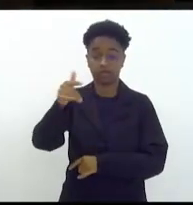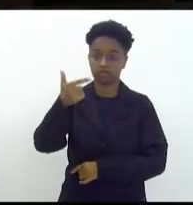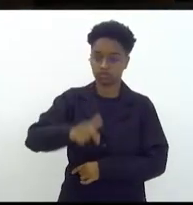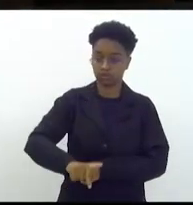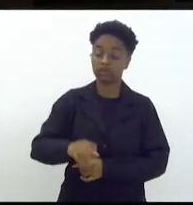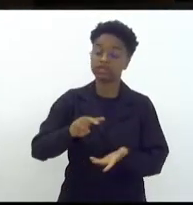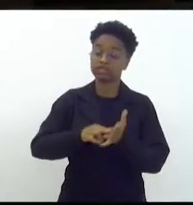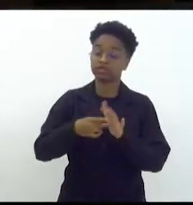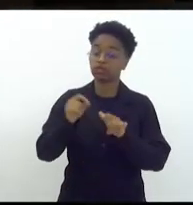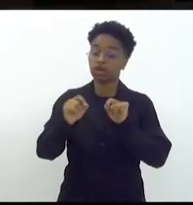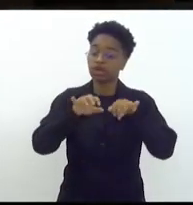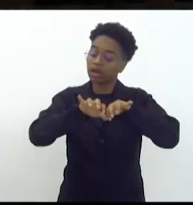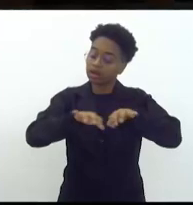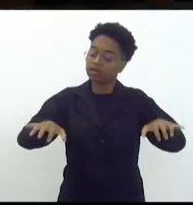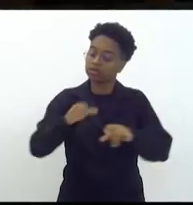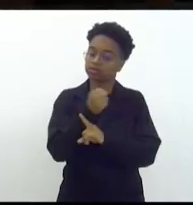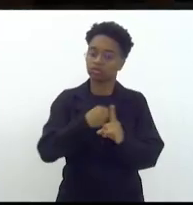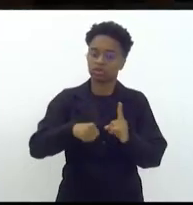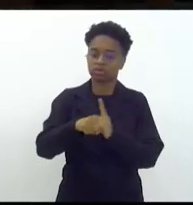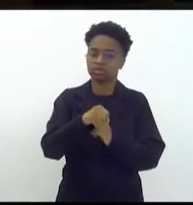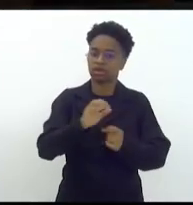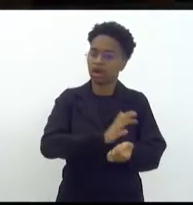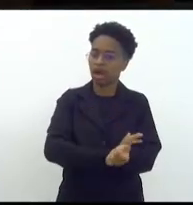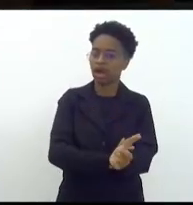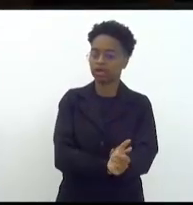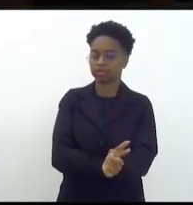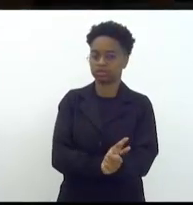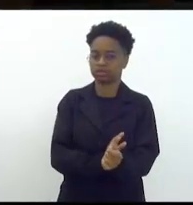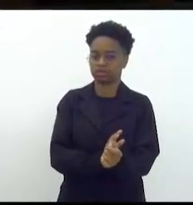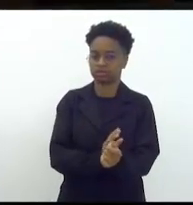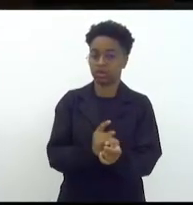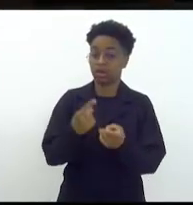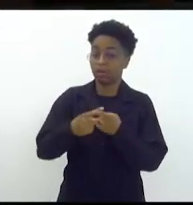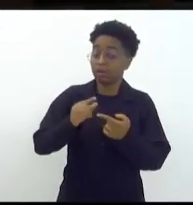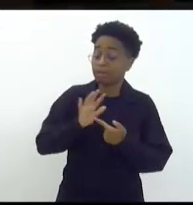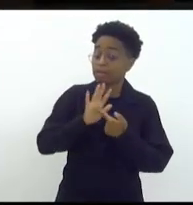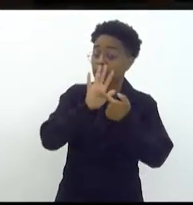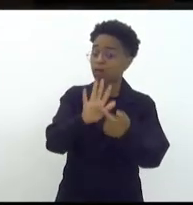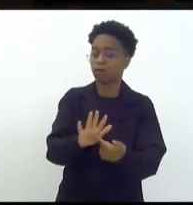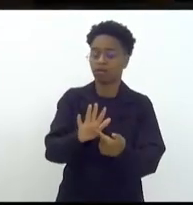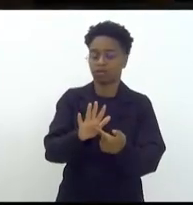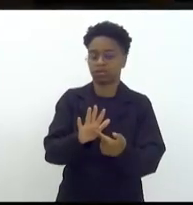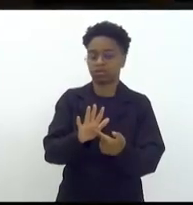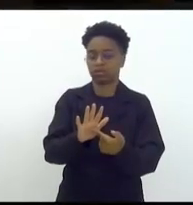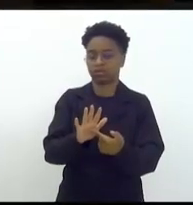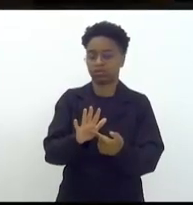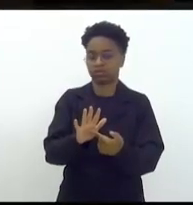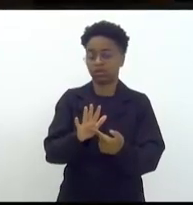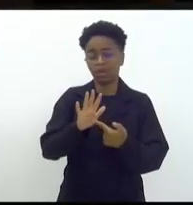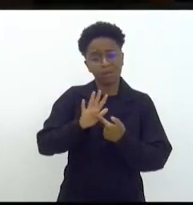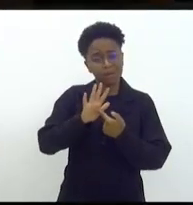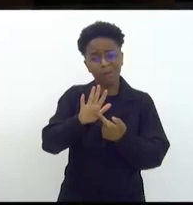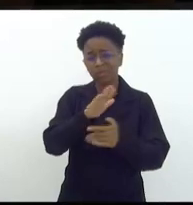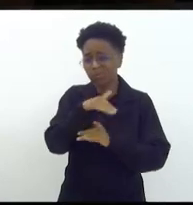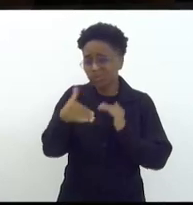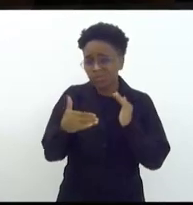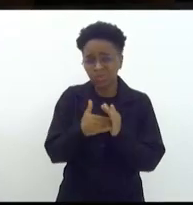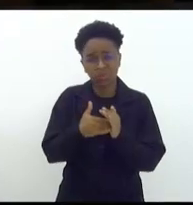apartheid social racial que demonstra toda toda toda